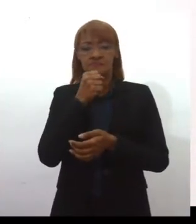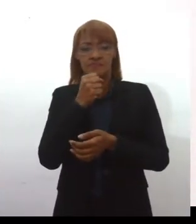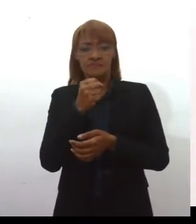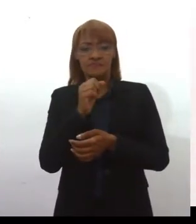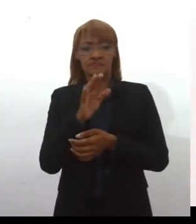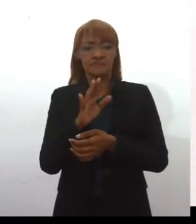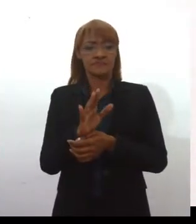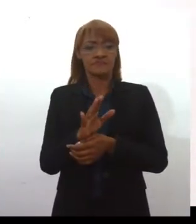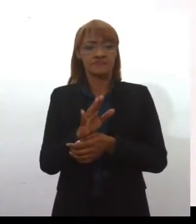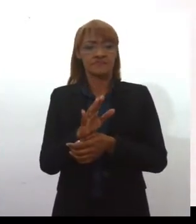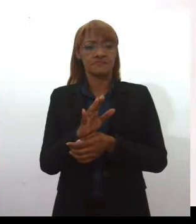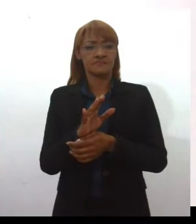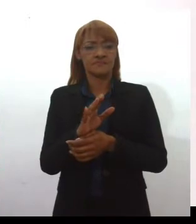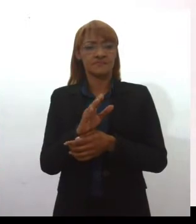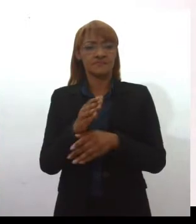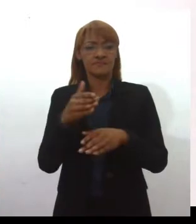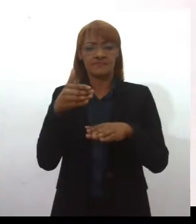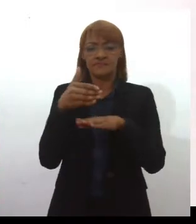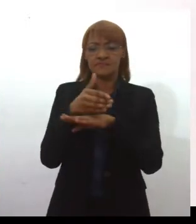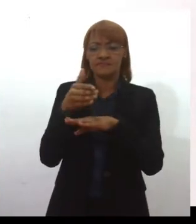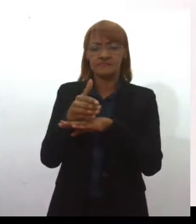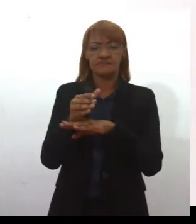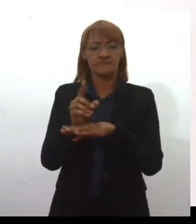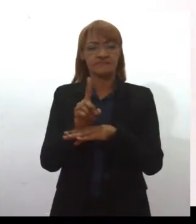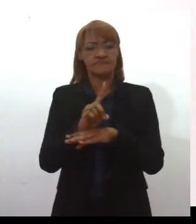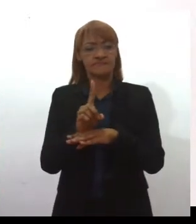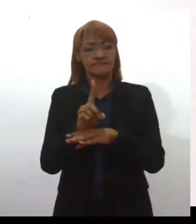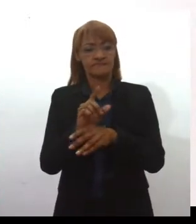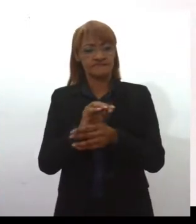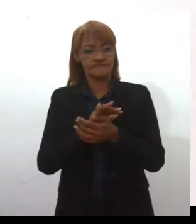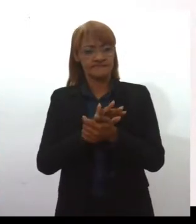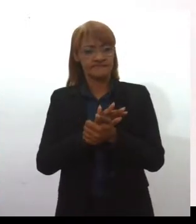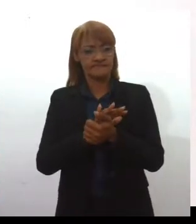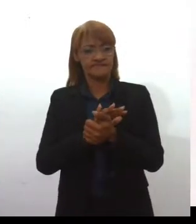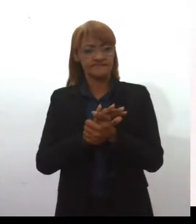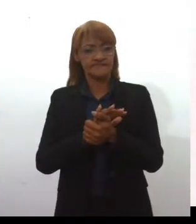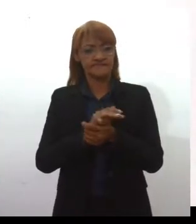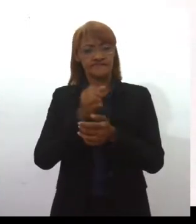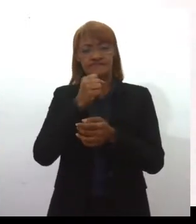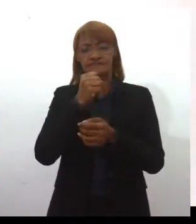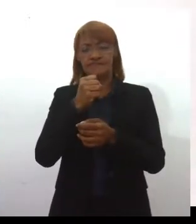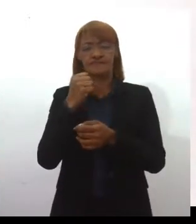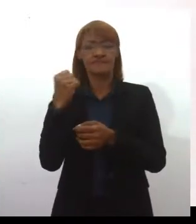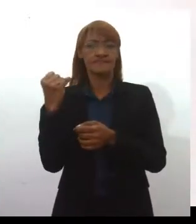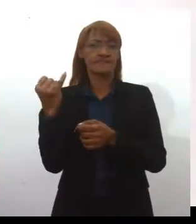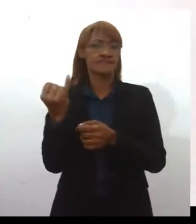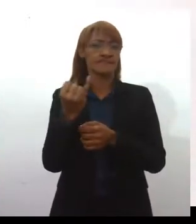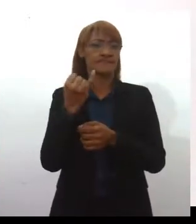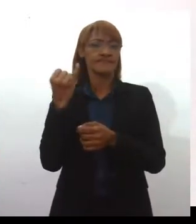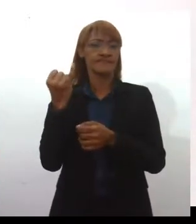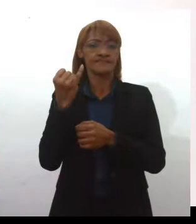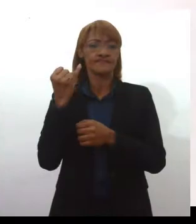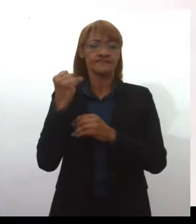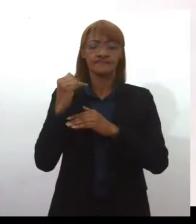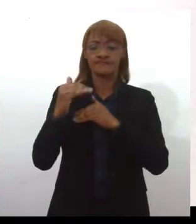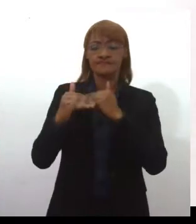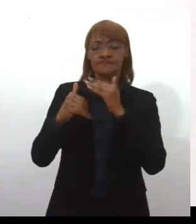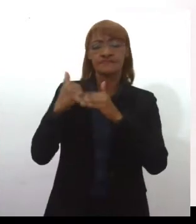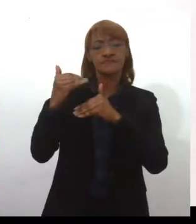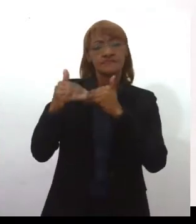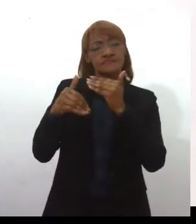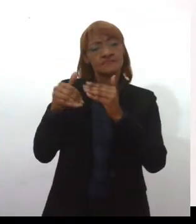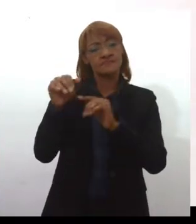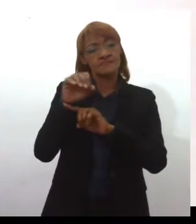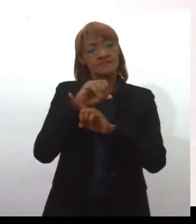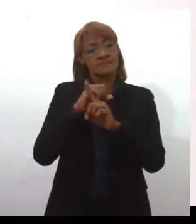enxovalha o nome dos outros. A imprensa é um órgão fundamental para o desenvolvimento da sociedade, ela